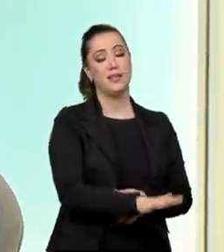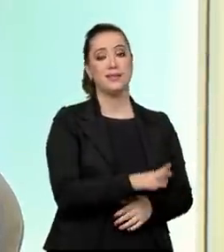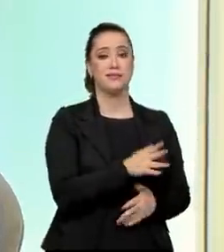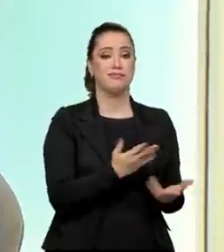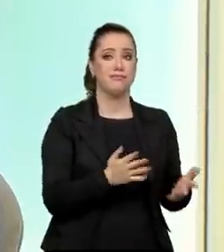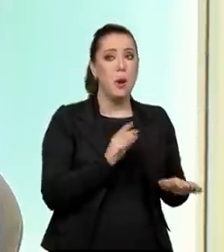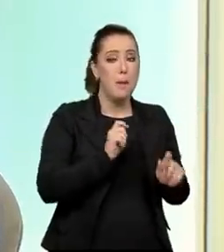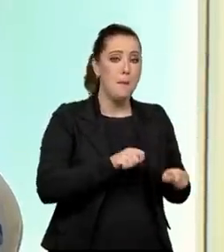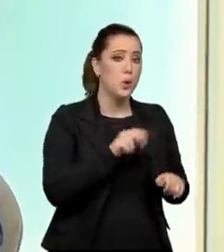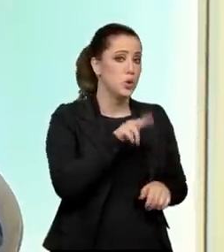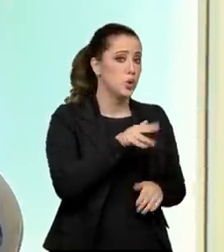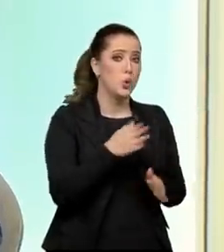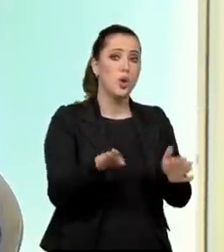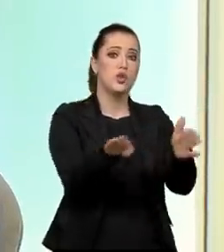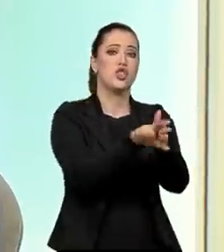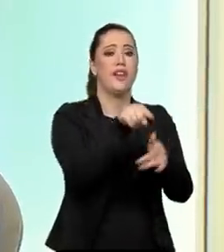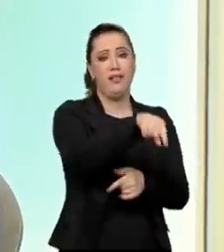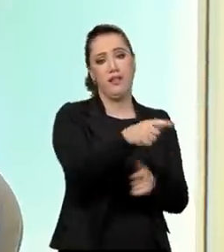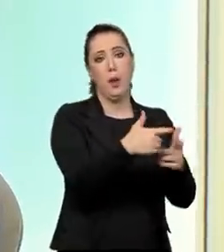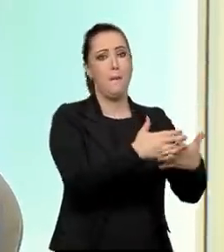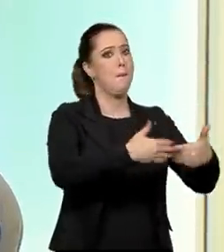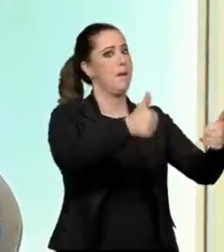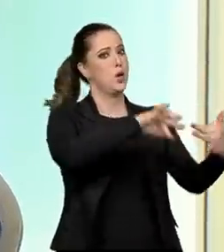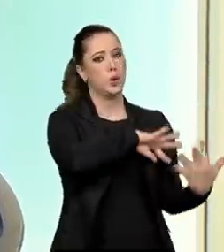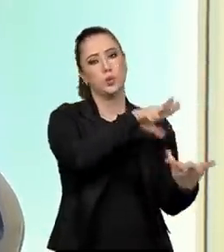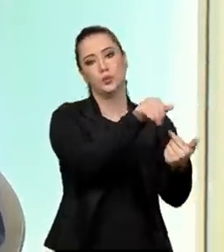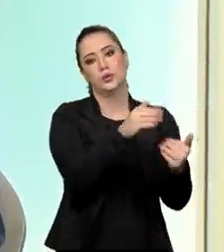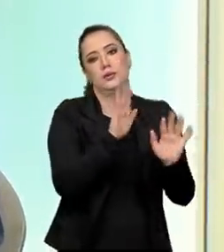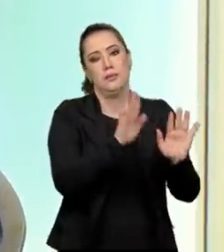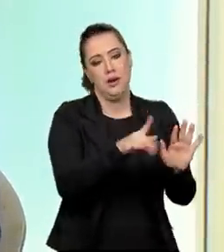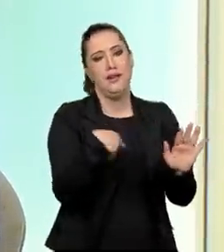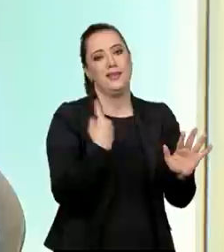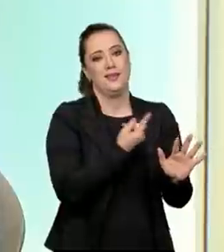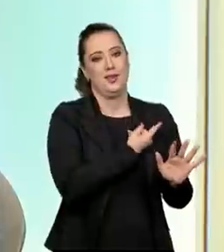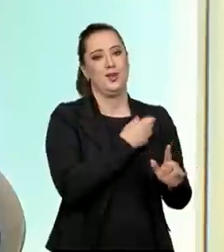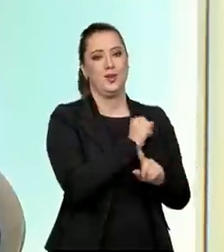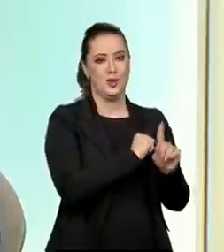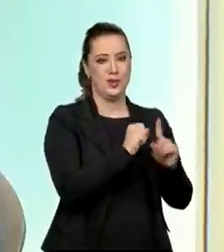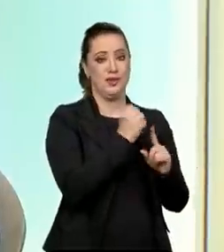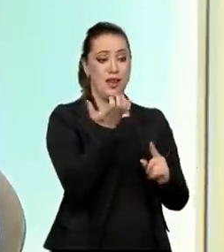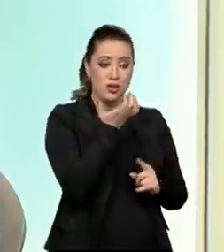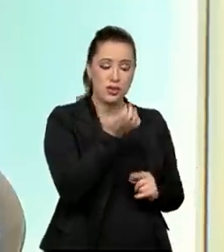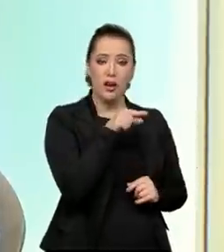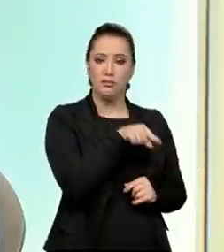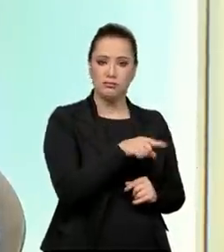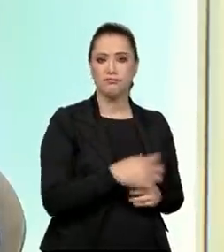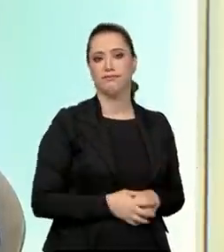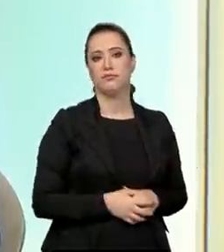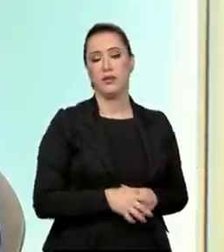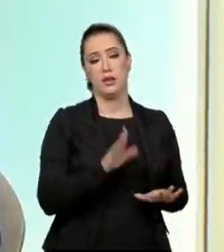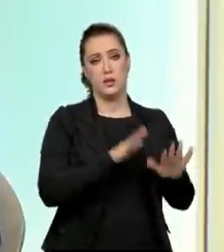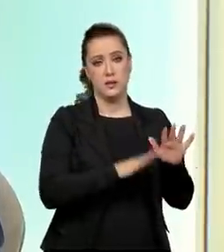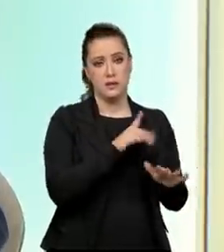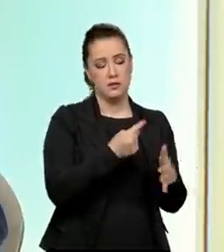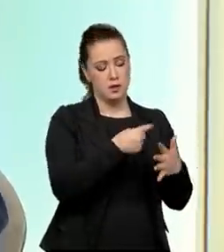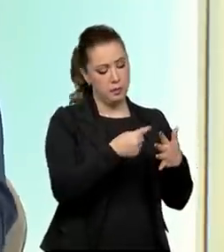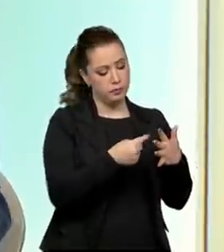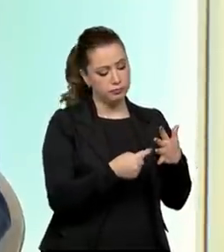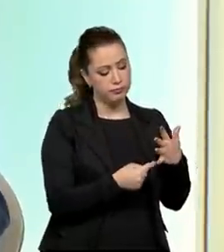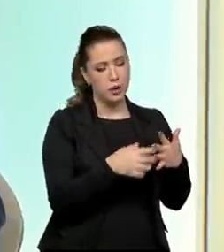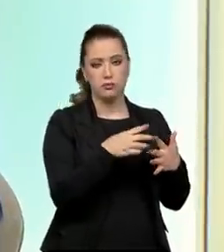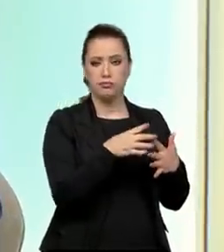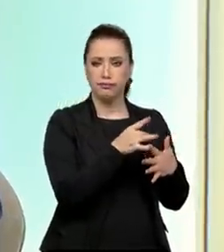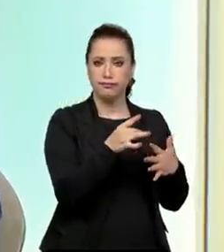positiva que leva a sociedade a perseguir um alvo. Então, você vai ter alguns pontos da política da criança e do adolescente onde,